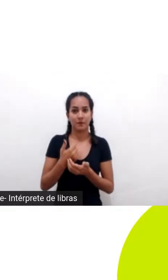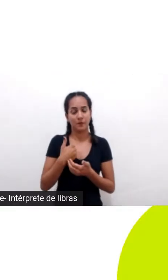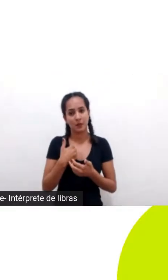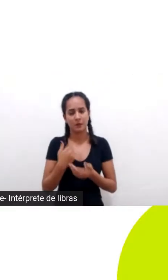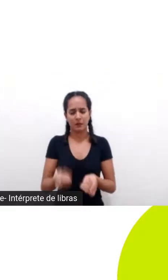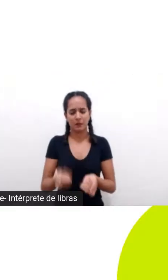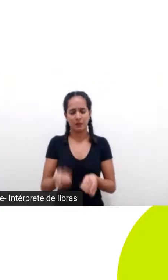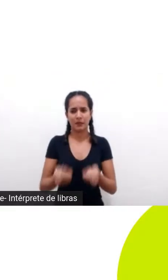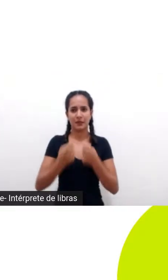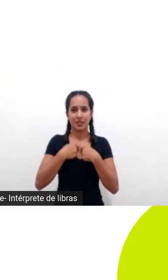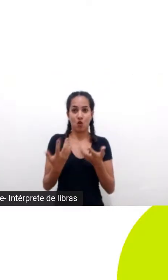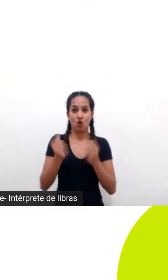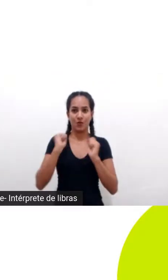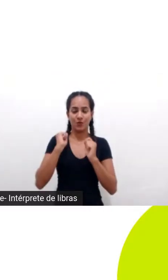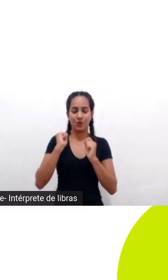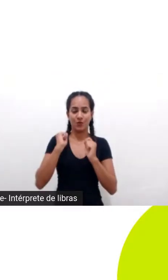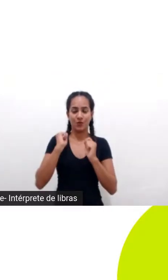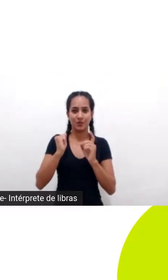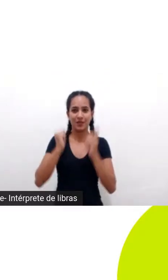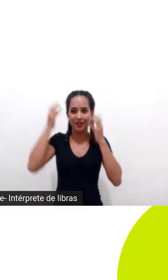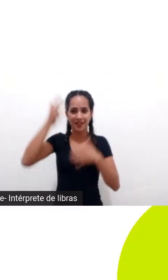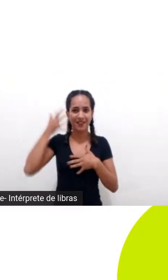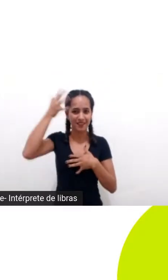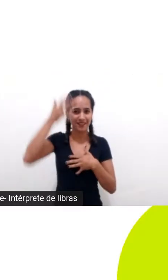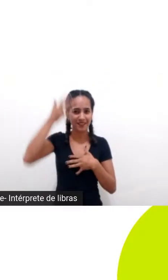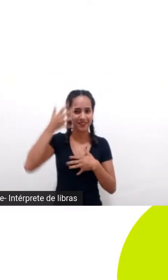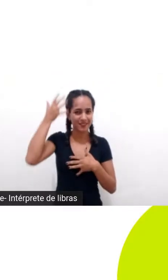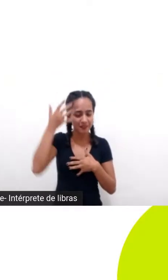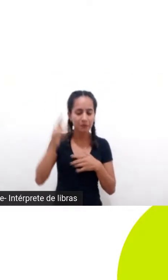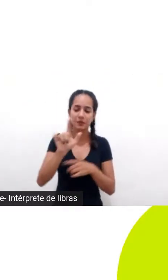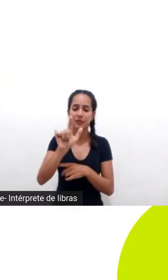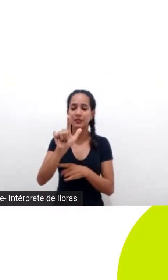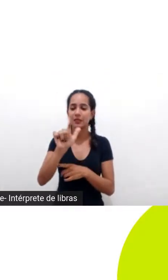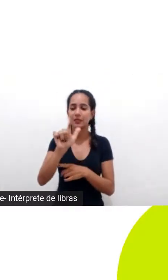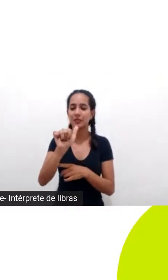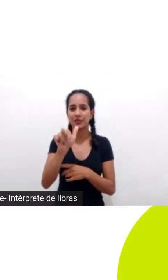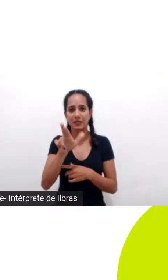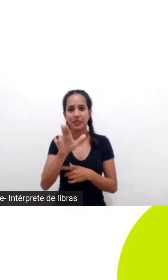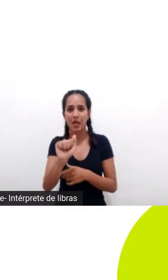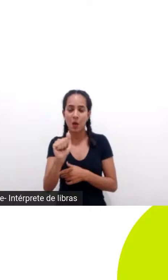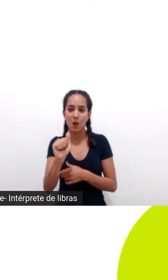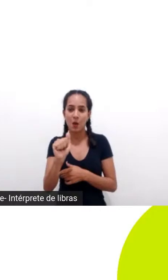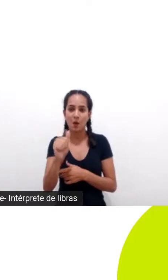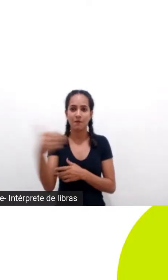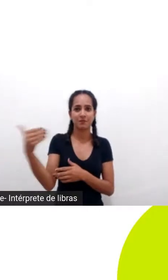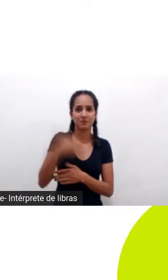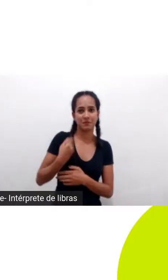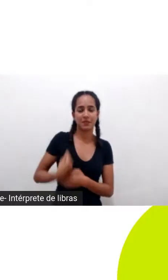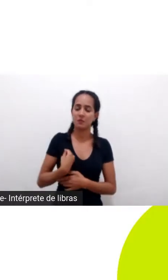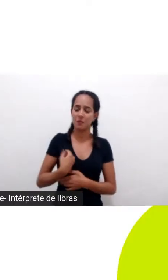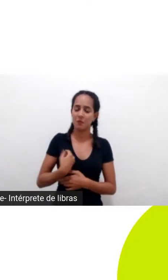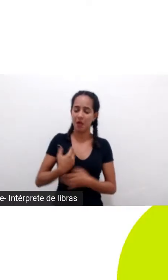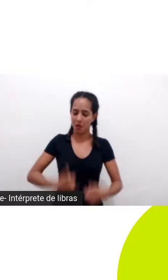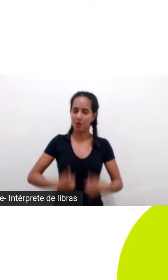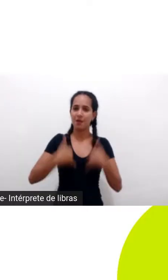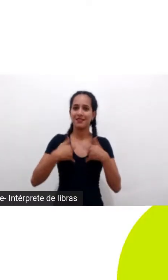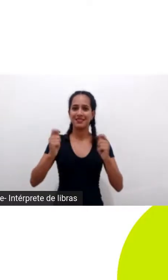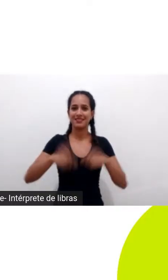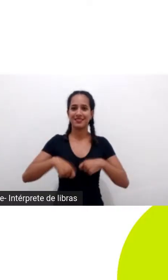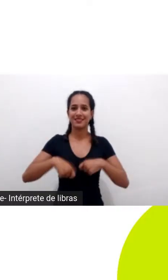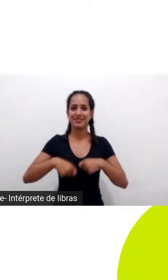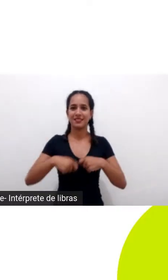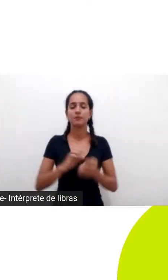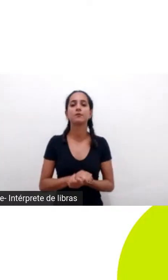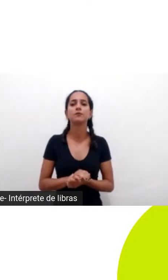evento e ao convite da Laura também para participar desse cineciência estou muito honrado bom